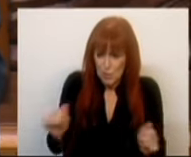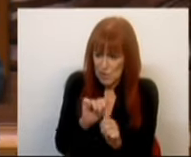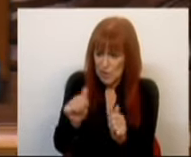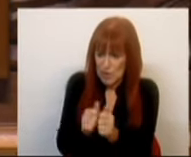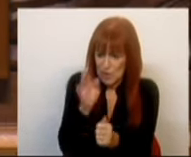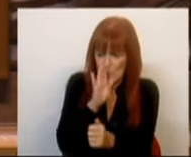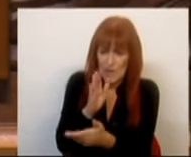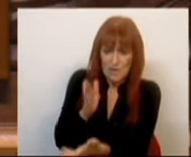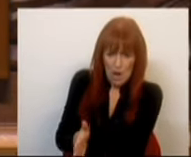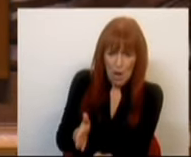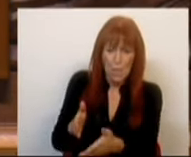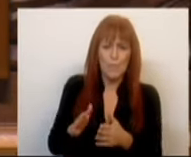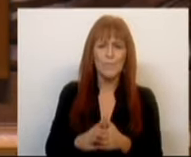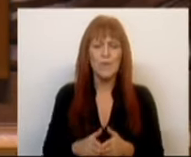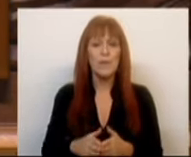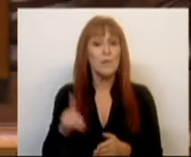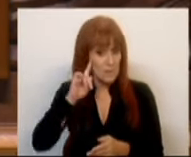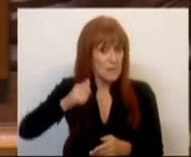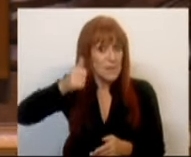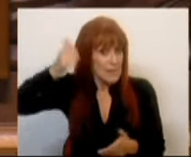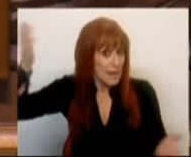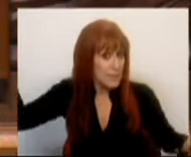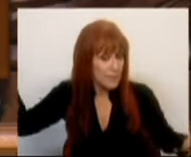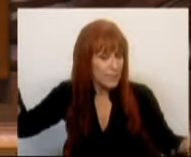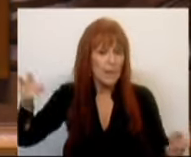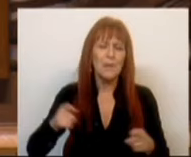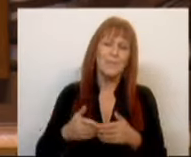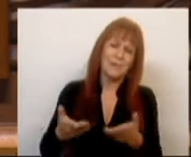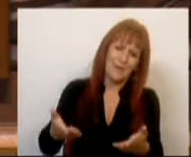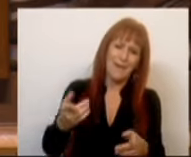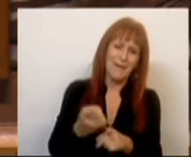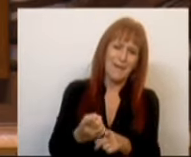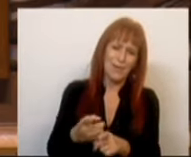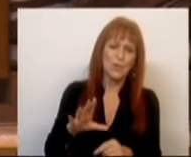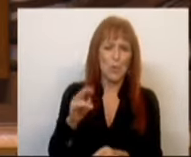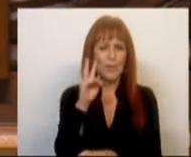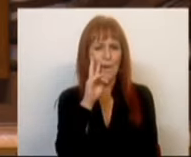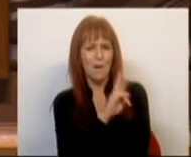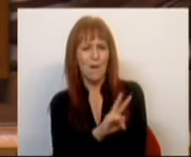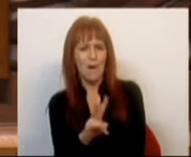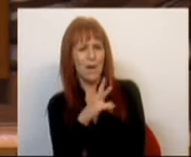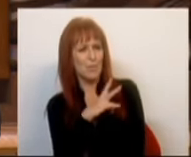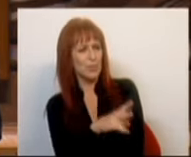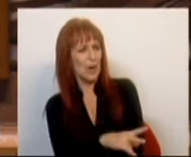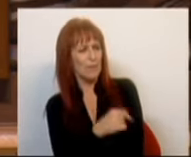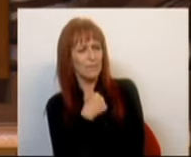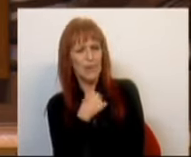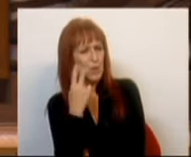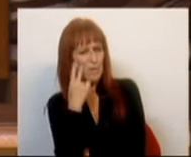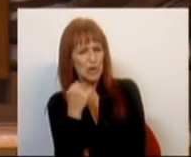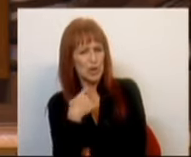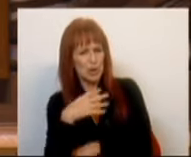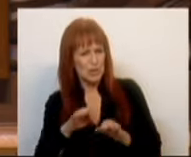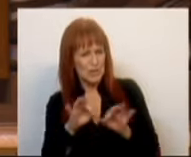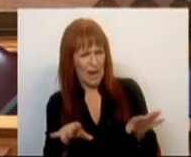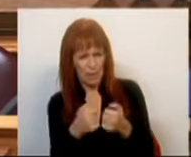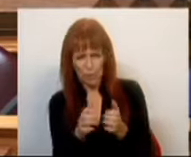operacionais. Essenciais. Mas lá está. Quando olhamos para Portugal, não vemos todos o mesmo.